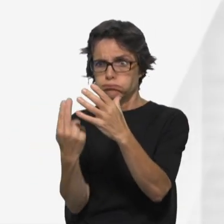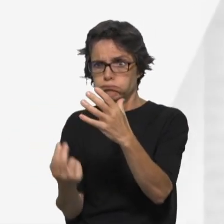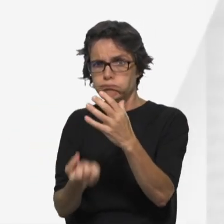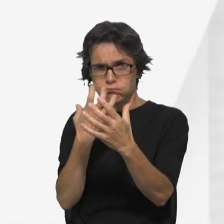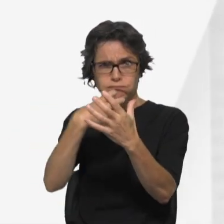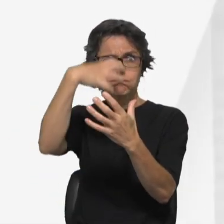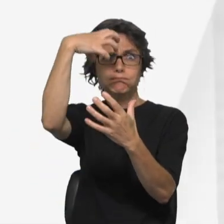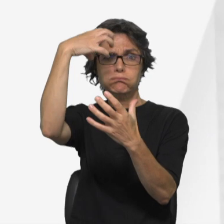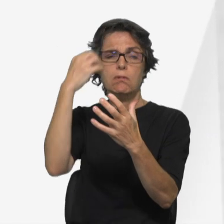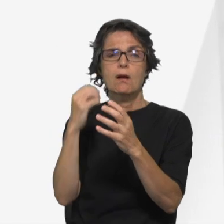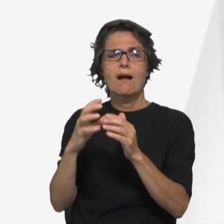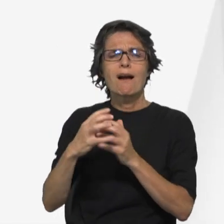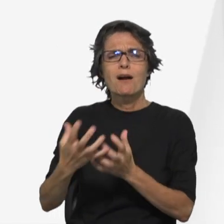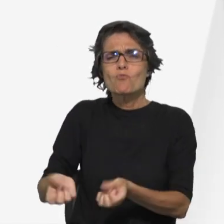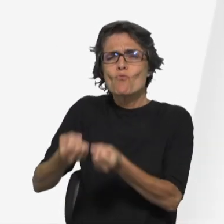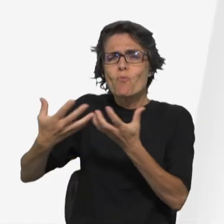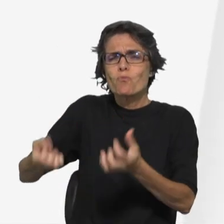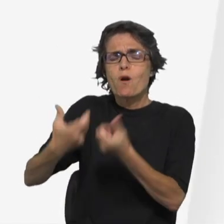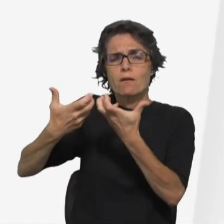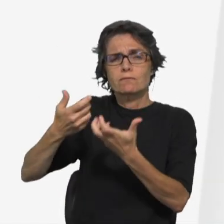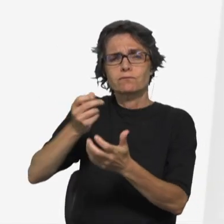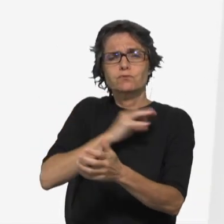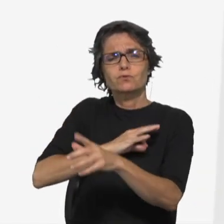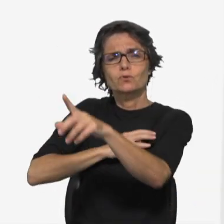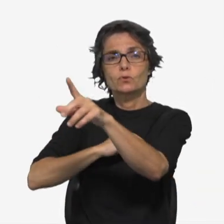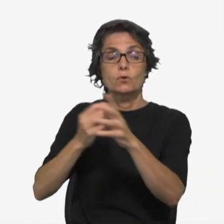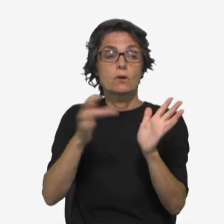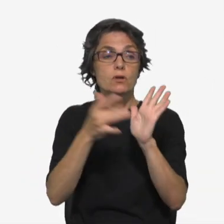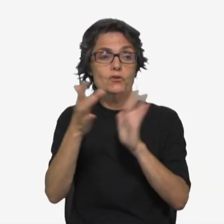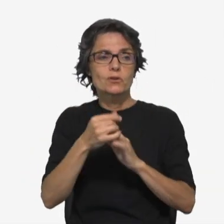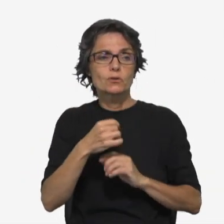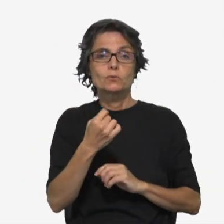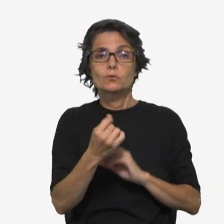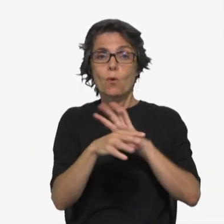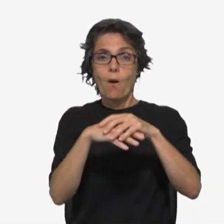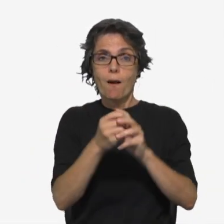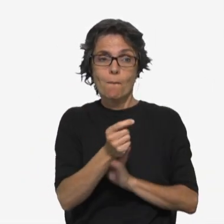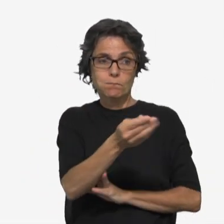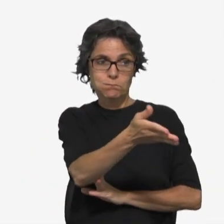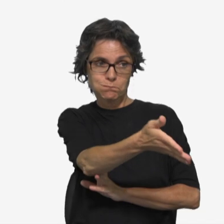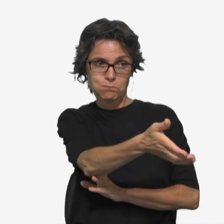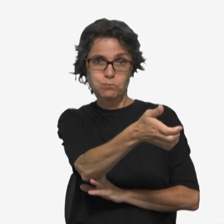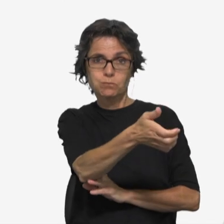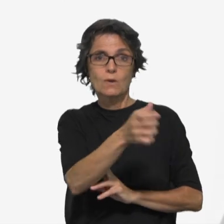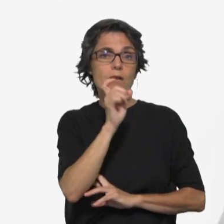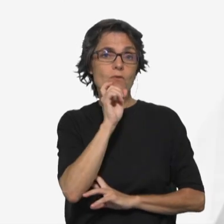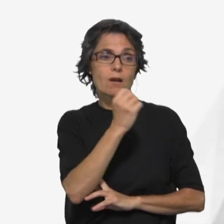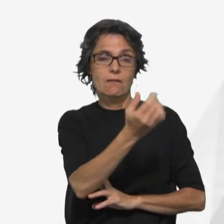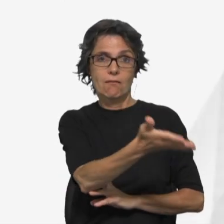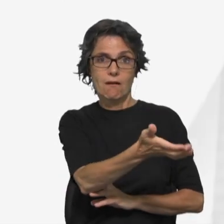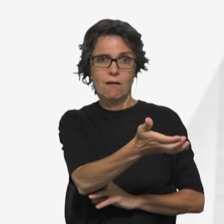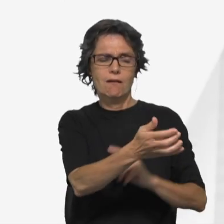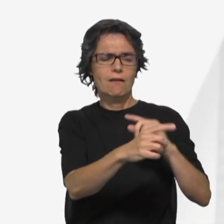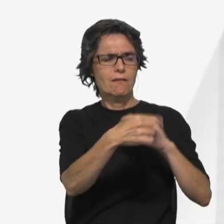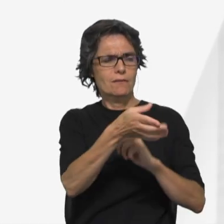gritou, salva-me, Senhor. Jesus estendeu-lhe logo a mão e segurou-o. Depois